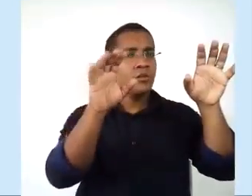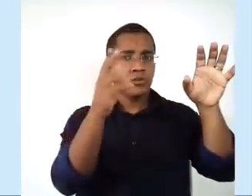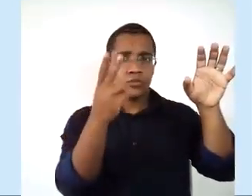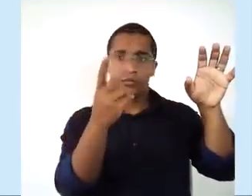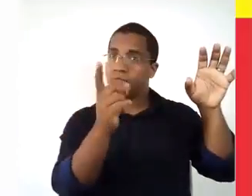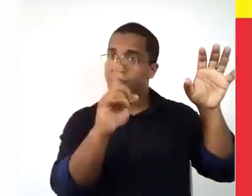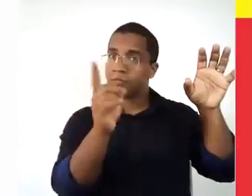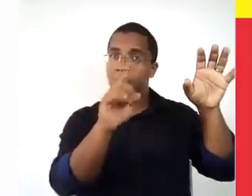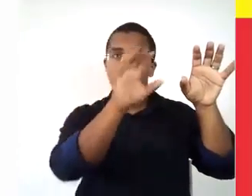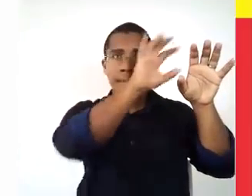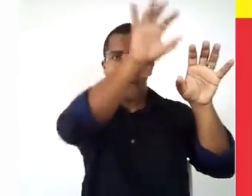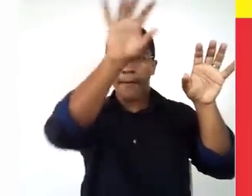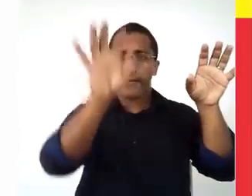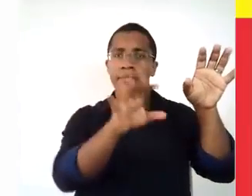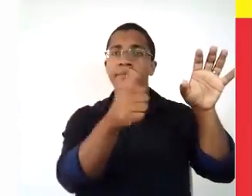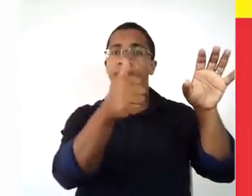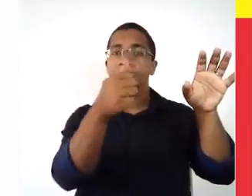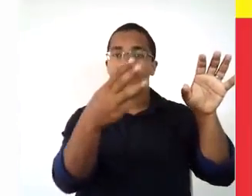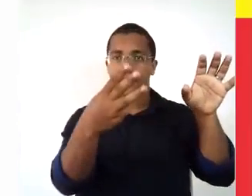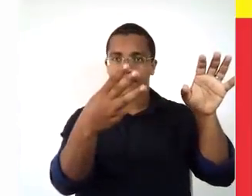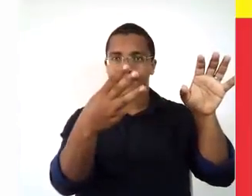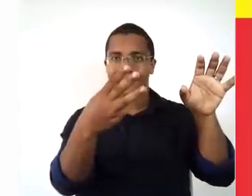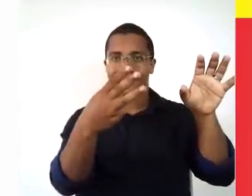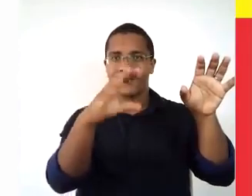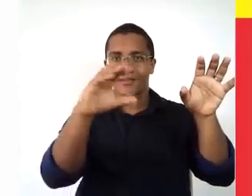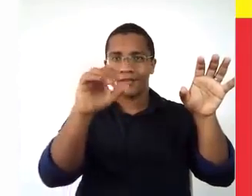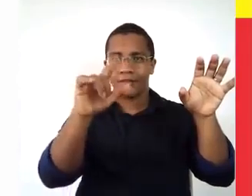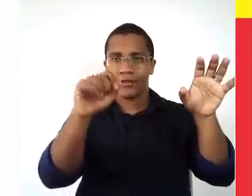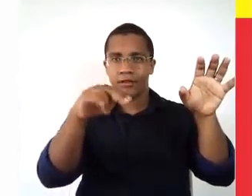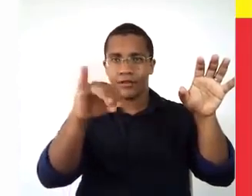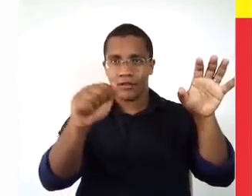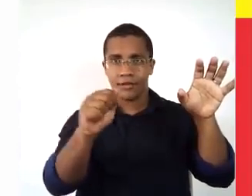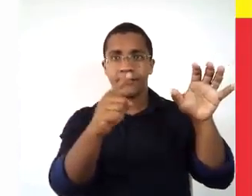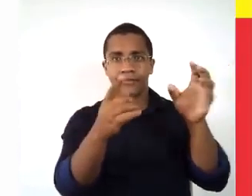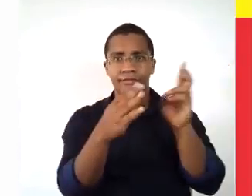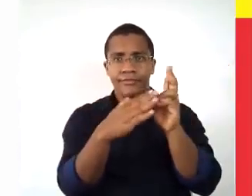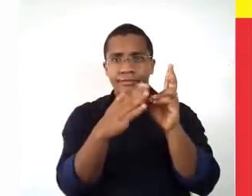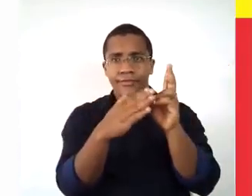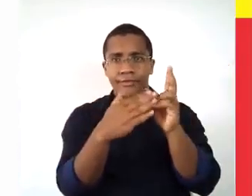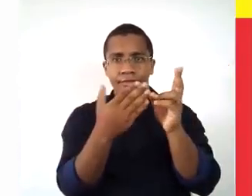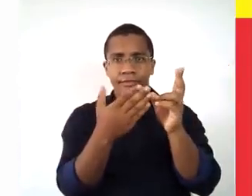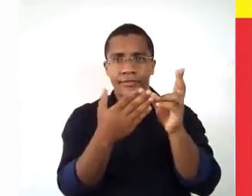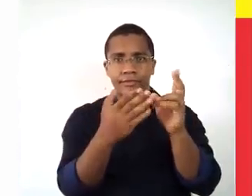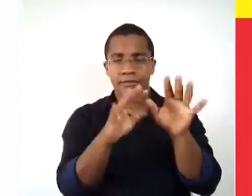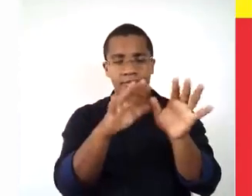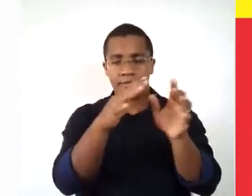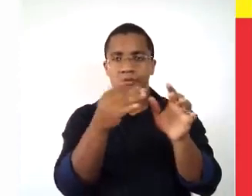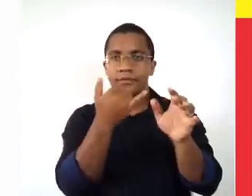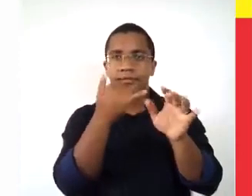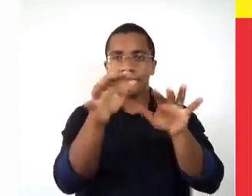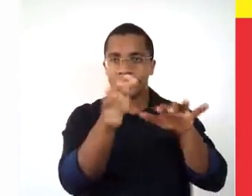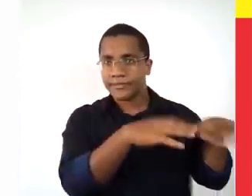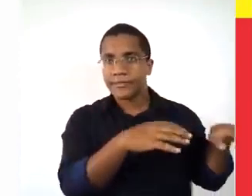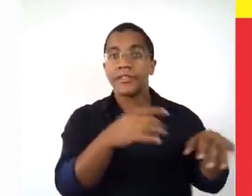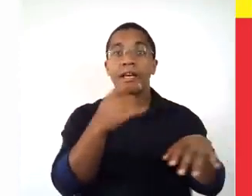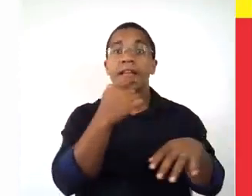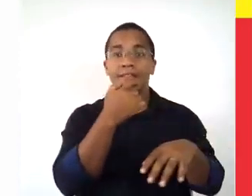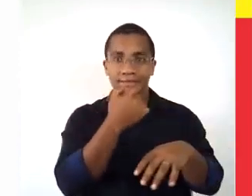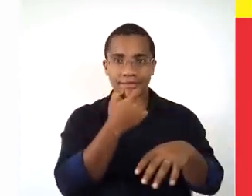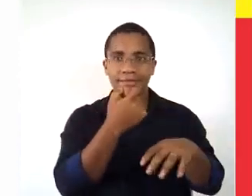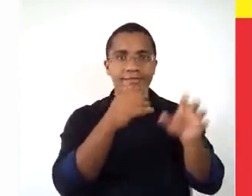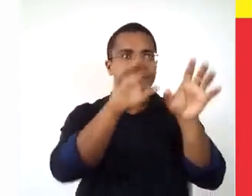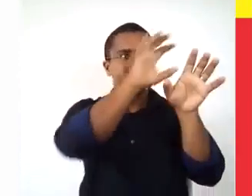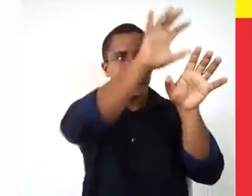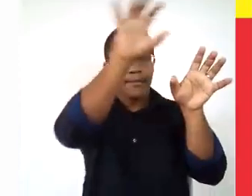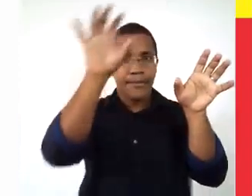colônias, tá? Que vocês estão vendo aí na tela agora, as 13 colônias indígenas, inglesas, quer dizer, tá? Então, as 13 colônias